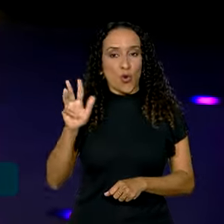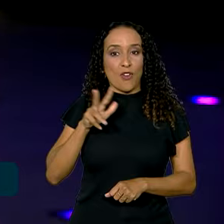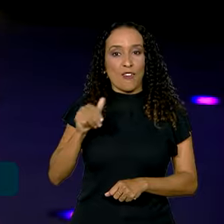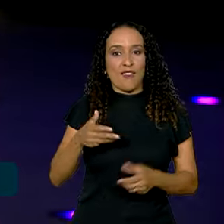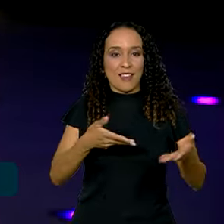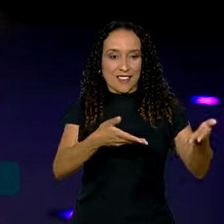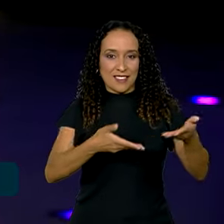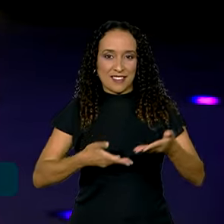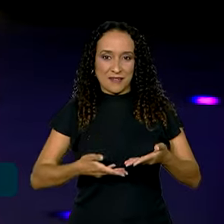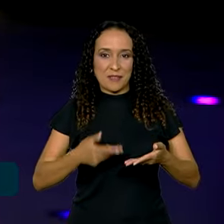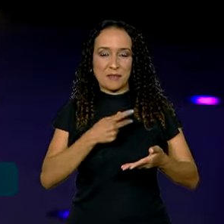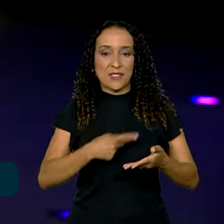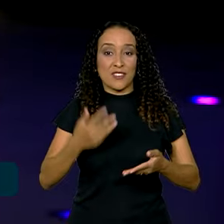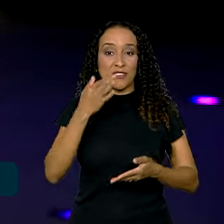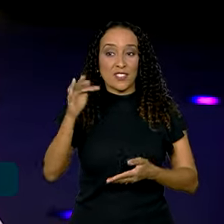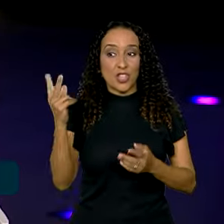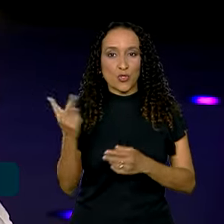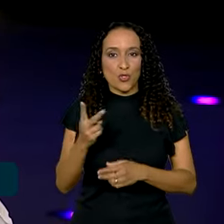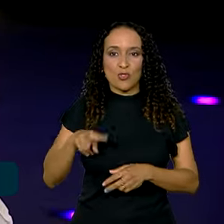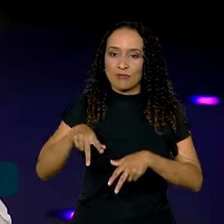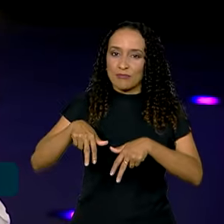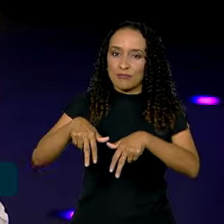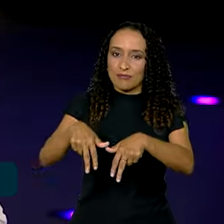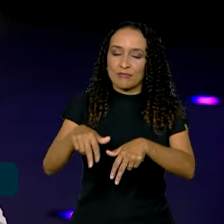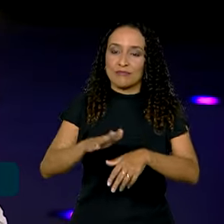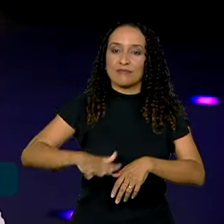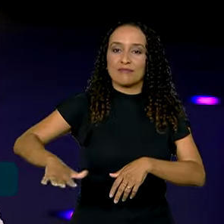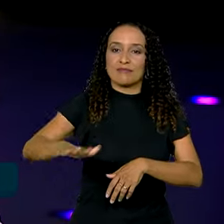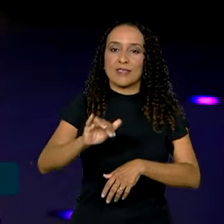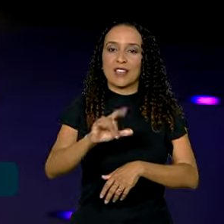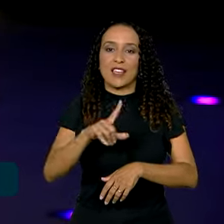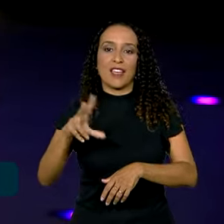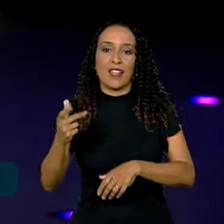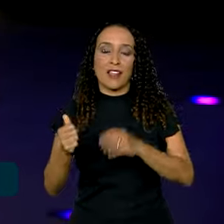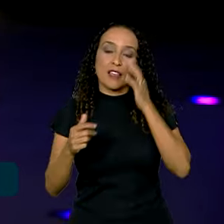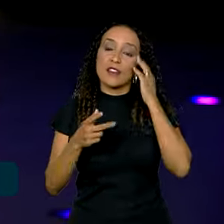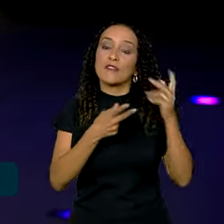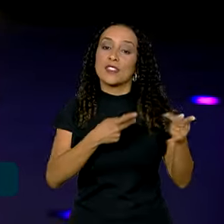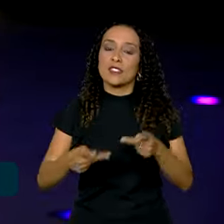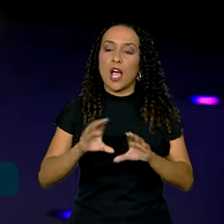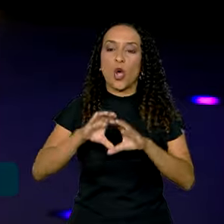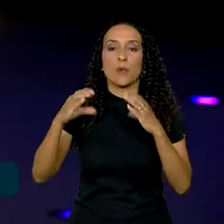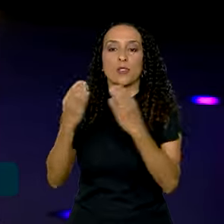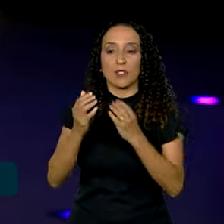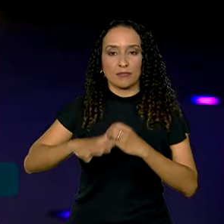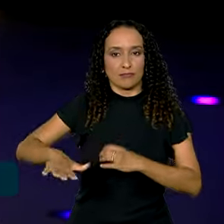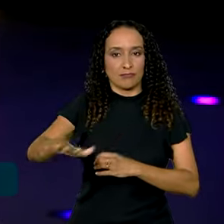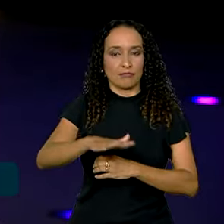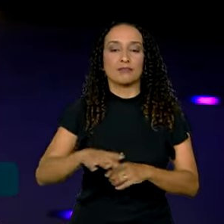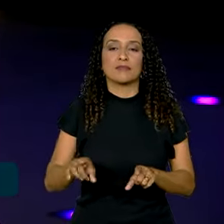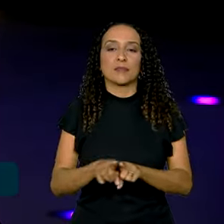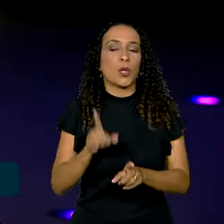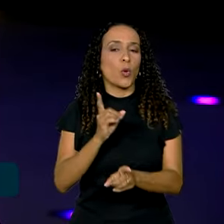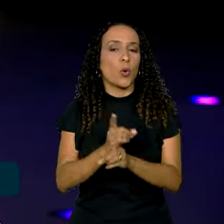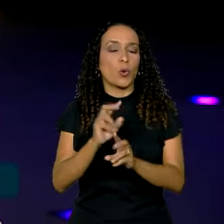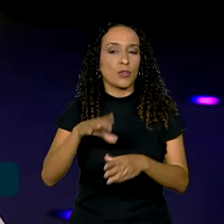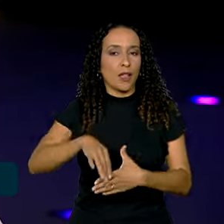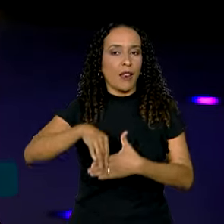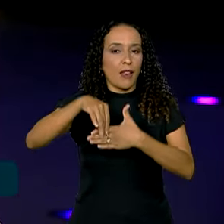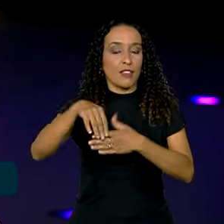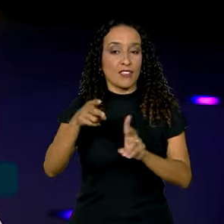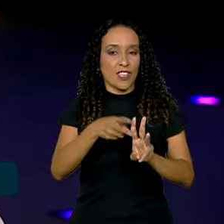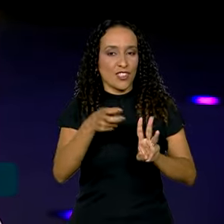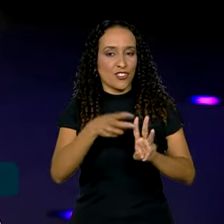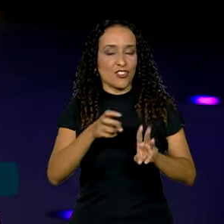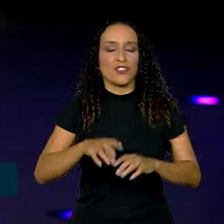o presidente francês e os dois vão seguir para a ilha do Kombu, onde visitam comunidades locais e encontram líderes